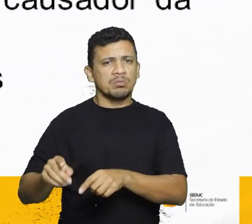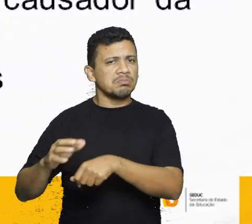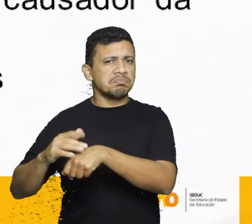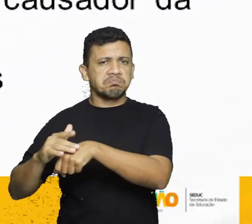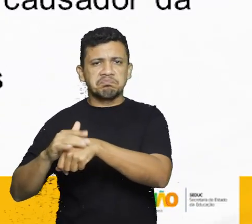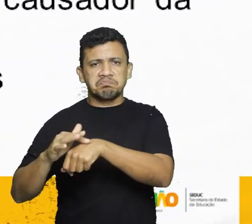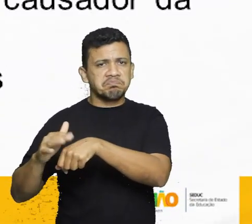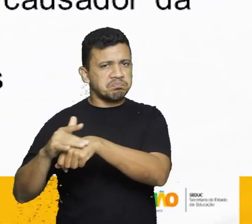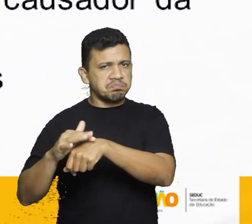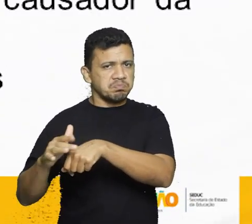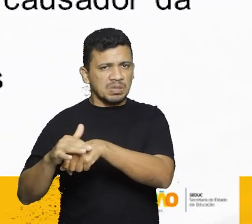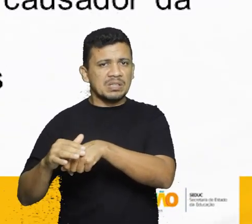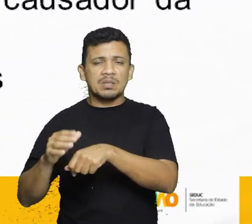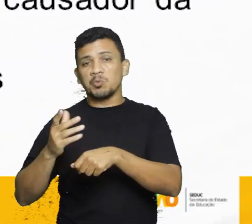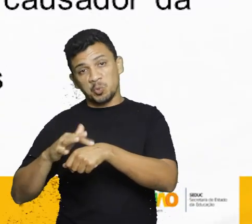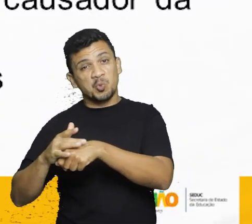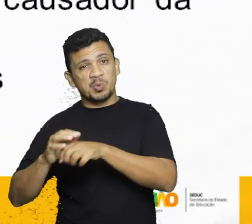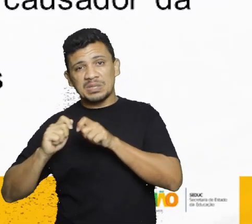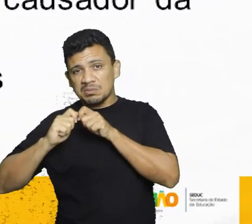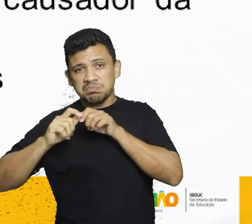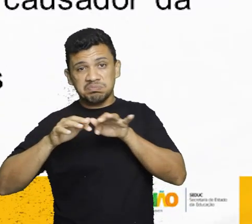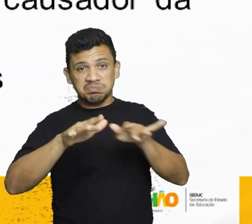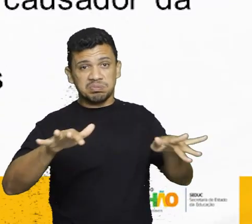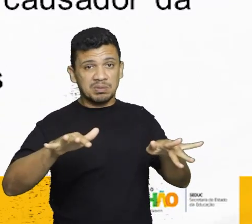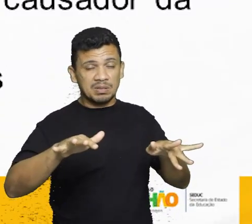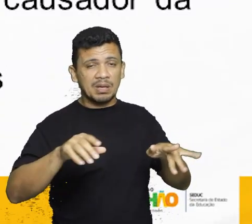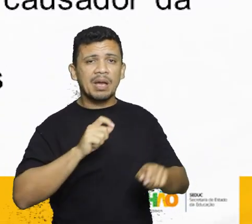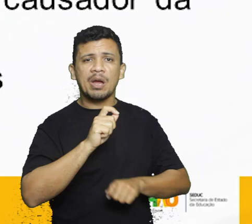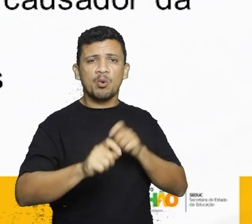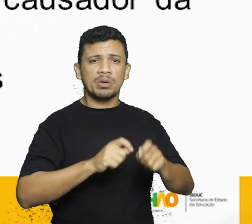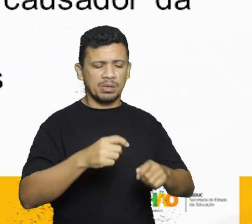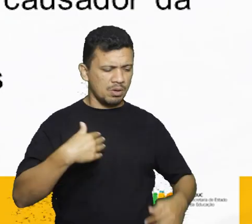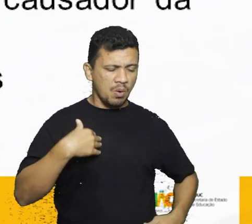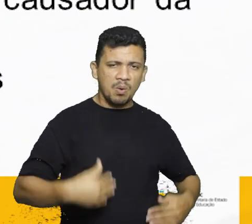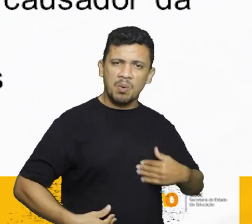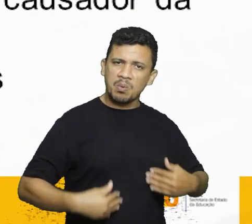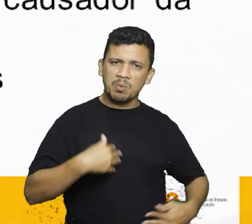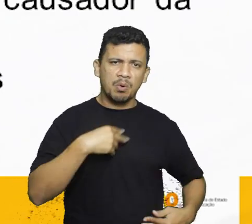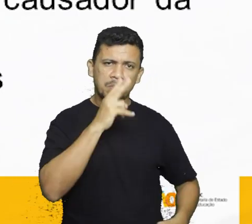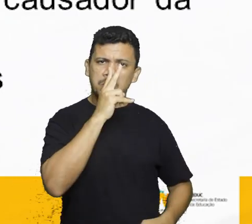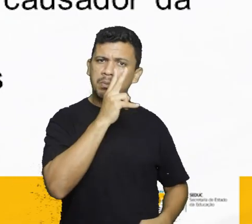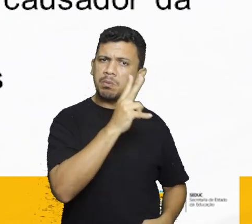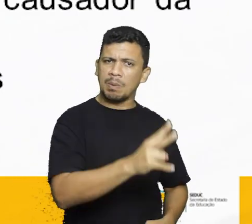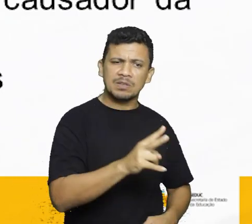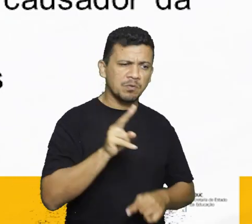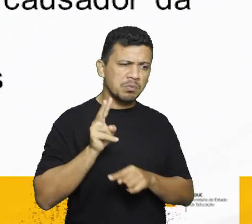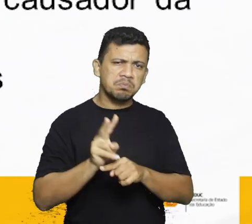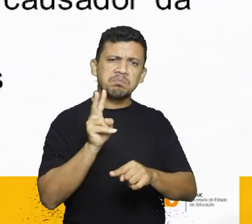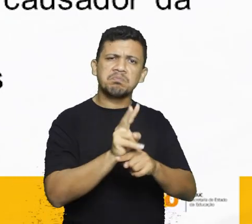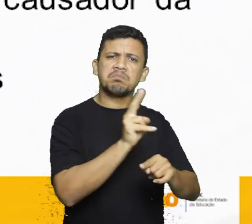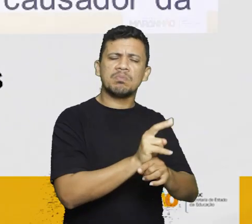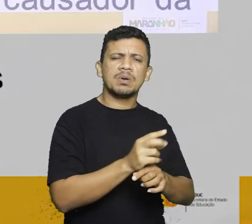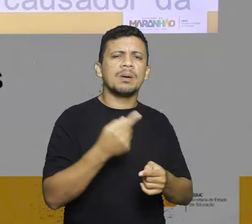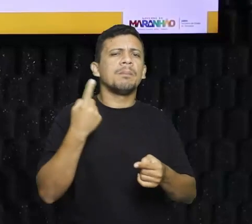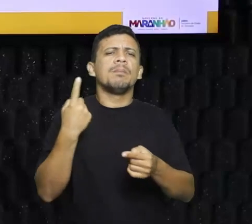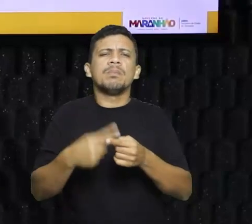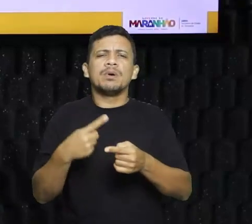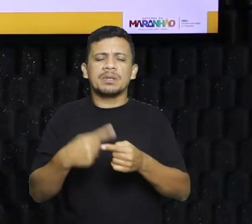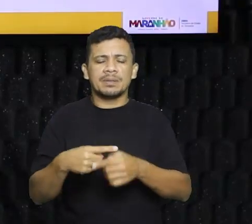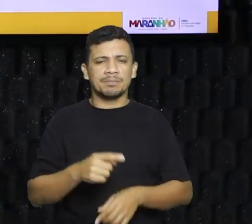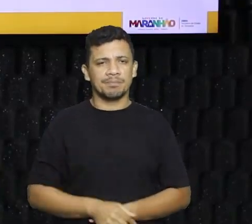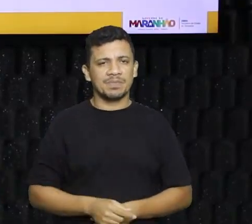de doenças infectocontagiosas, aumenta a imunidade das pessoas. Por quê? Gente, por que vacina